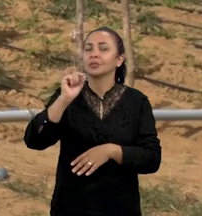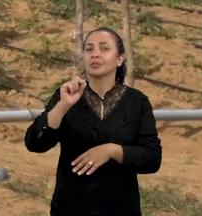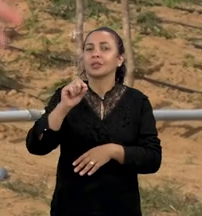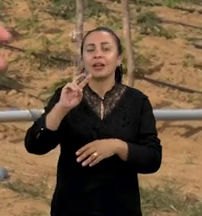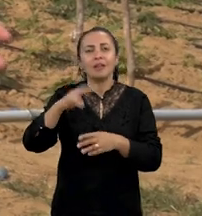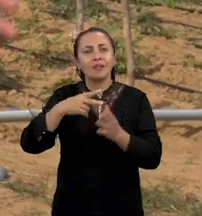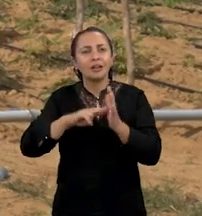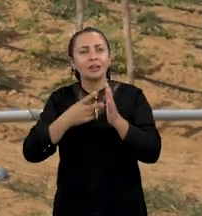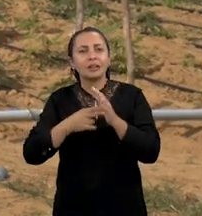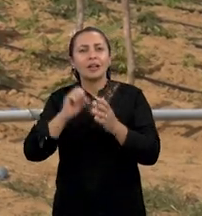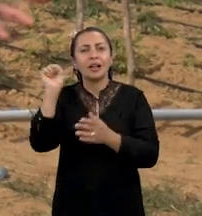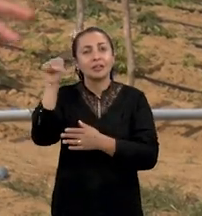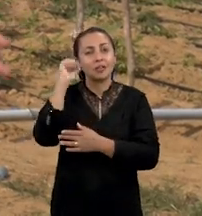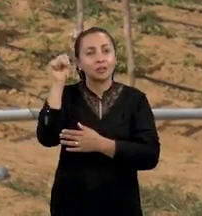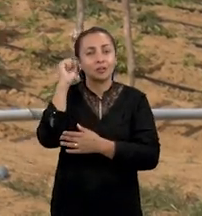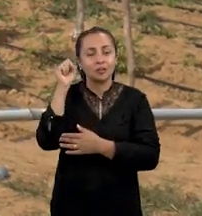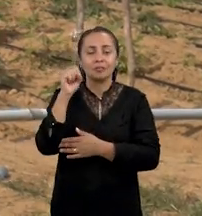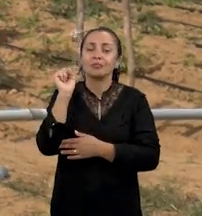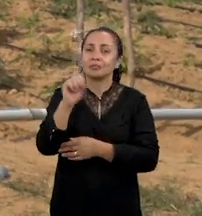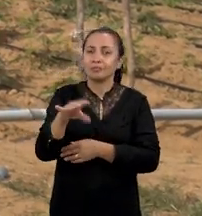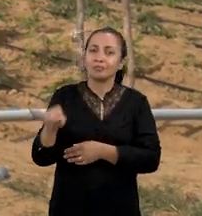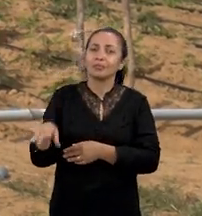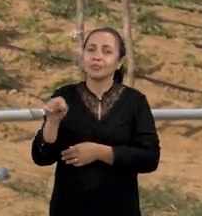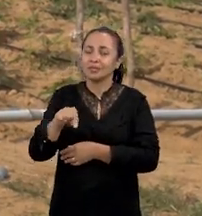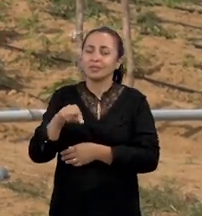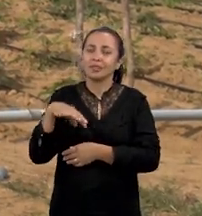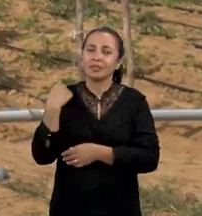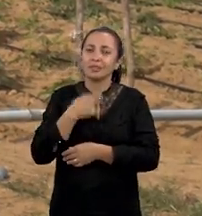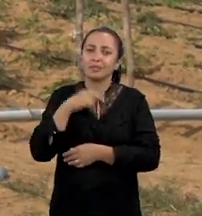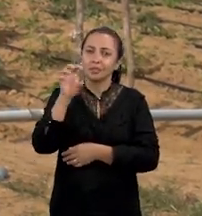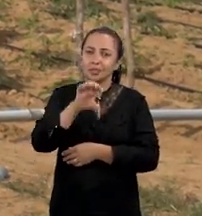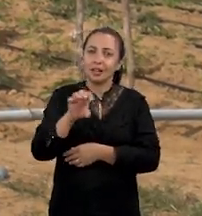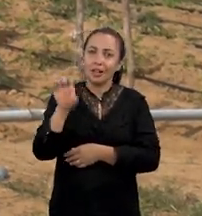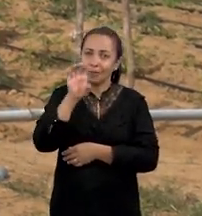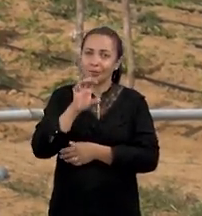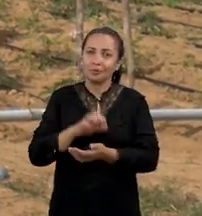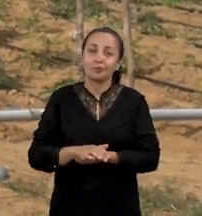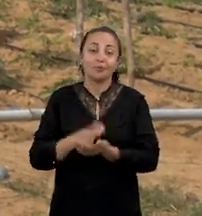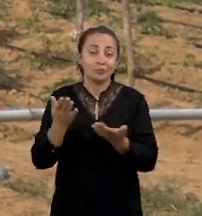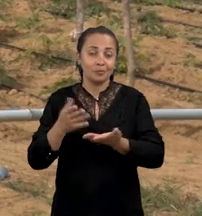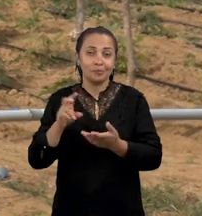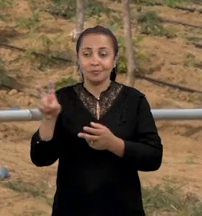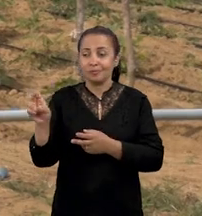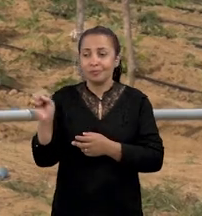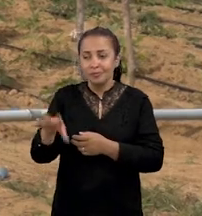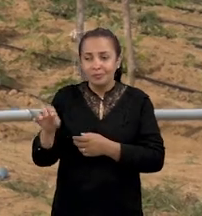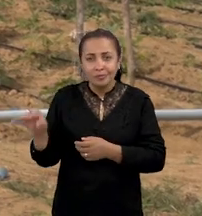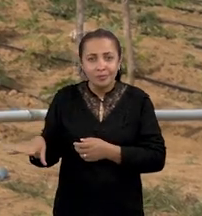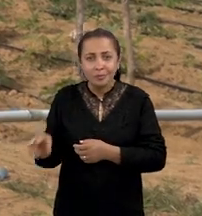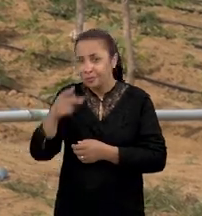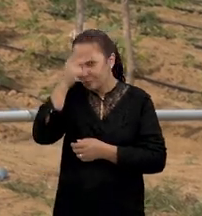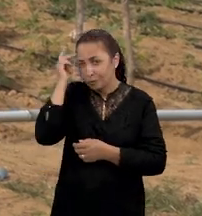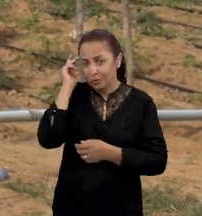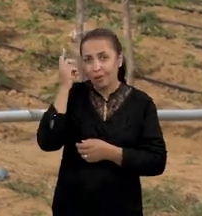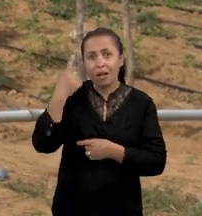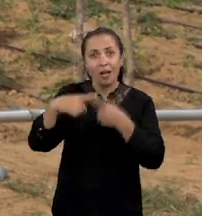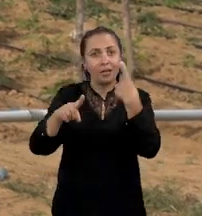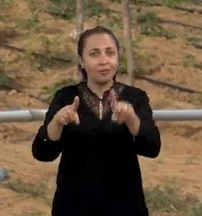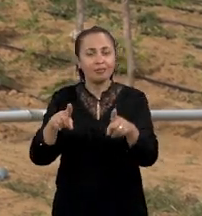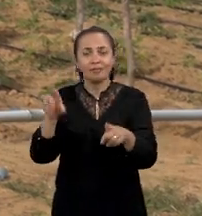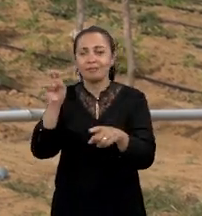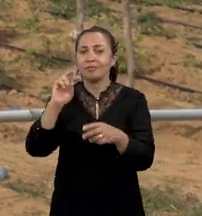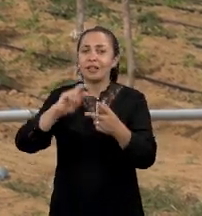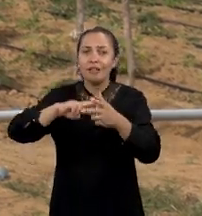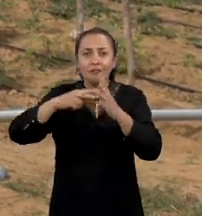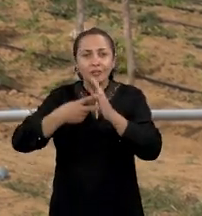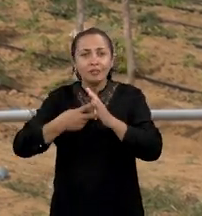variedade sergipe, que é a principal cultivada aqui na nossa região. Quer dizer, hoje os agricultores têm à disposição, além das